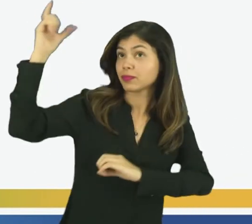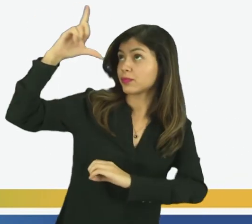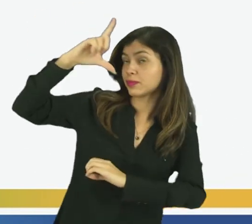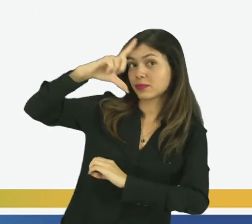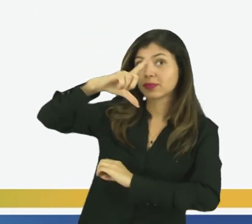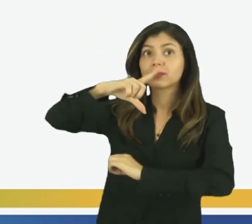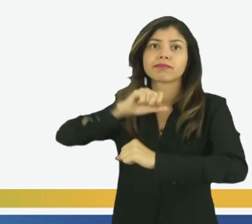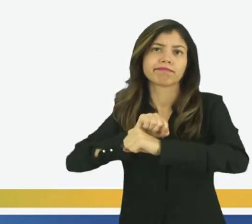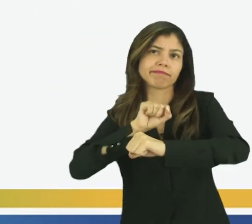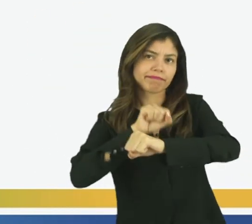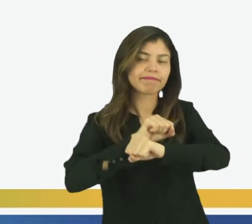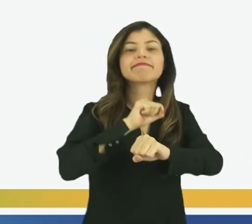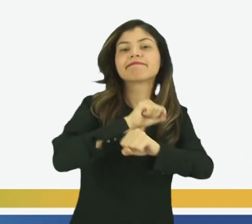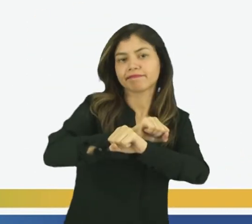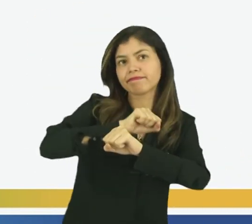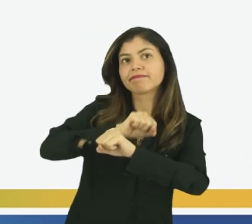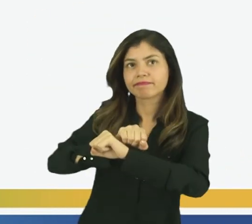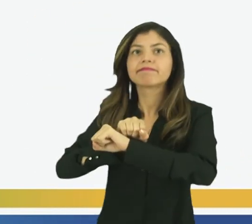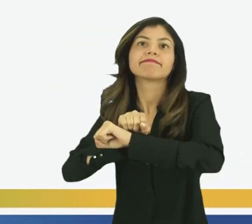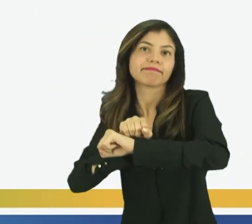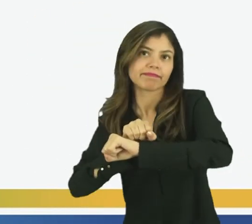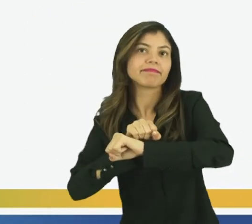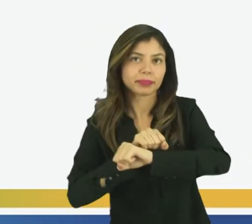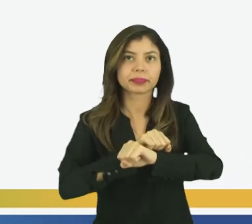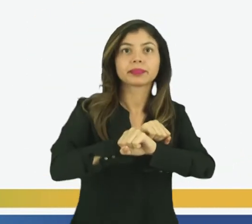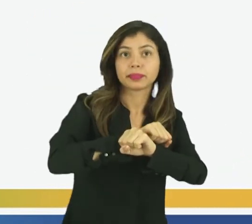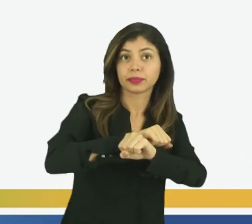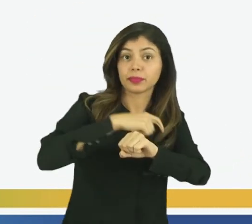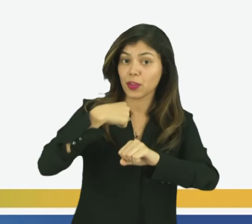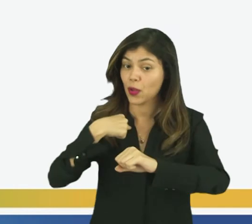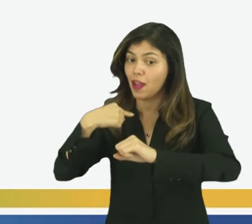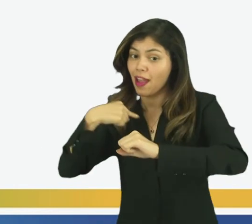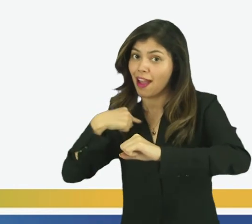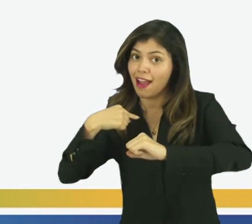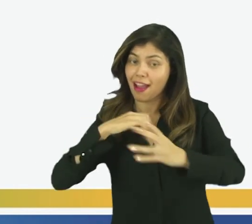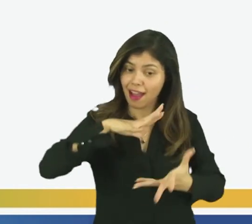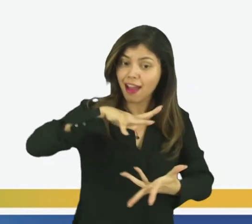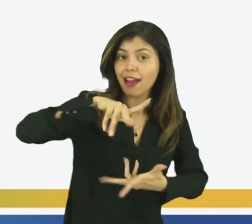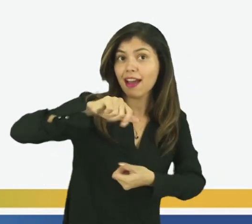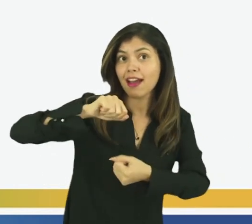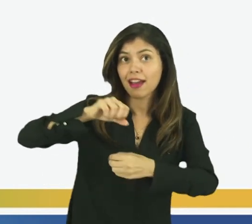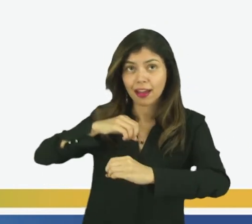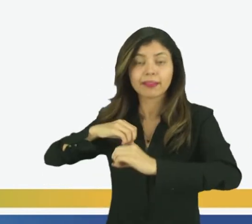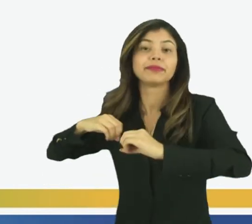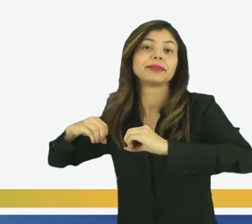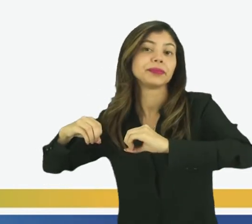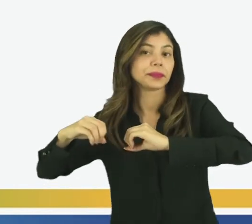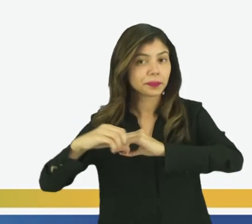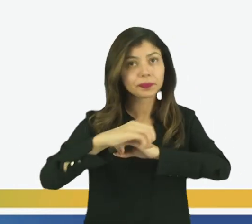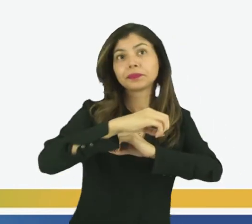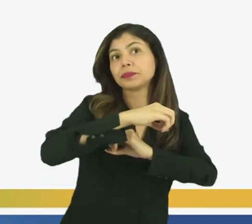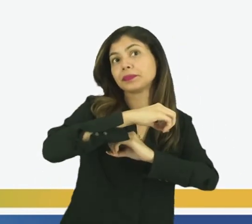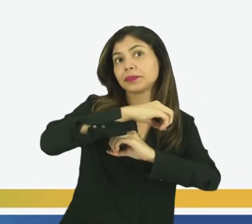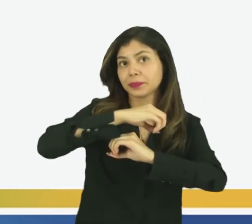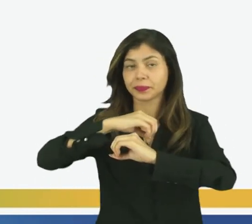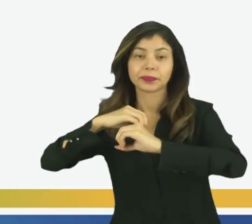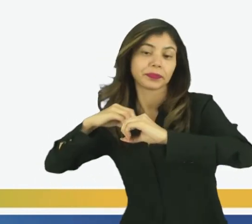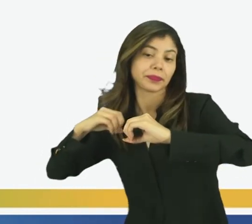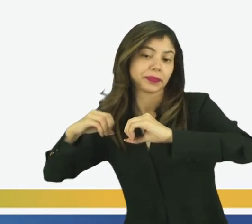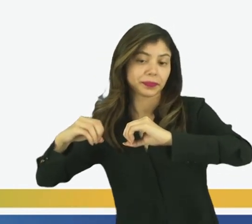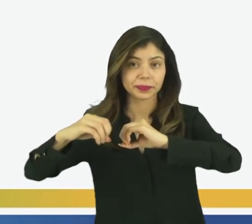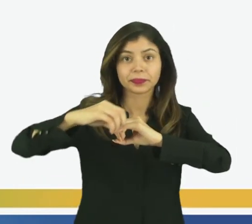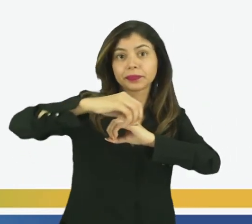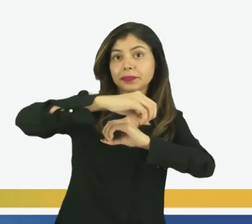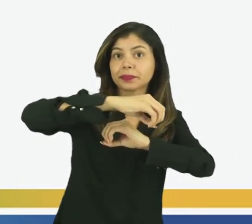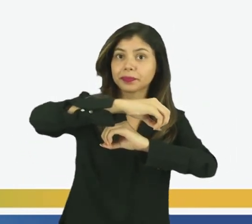para a vista! E a gente vai mudando, vai mudando de lugar! Gira, gira, mundo vai